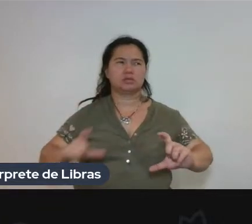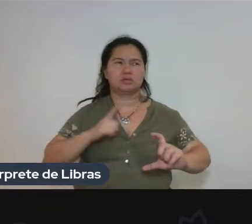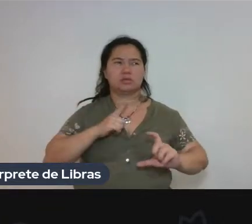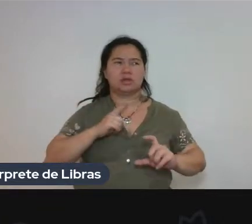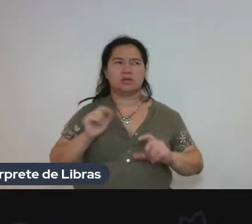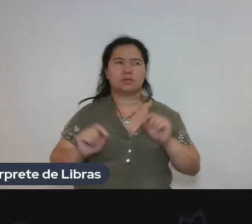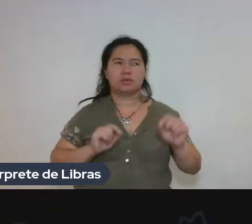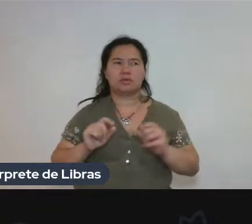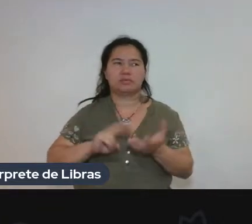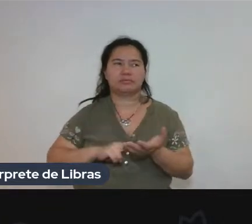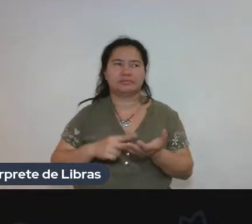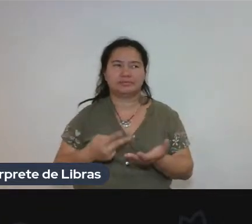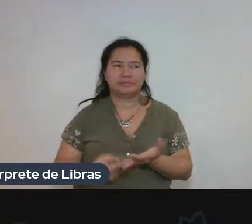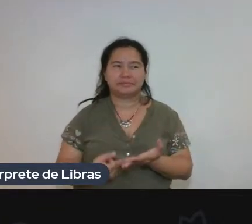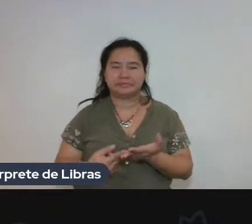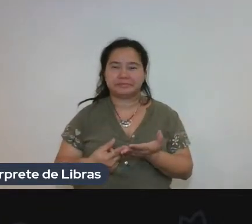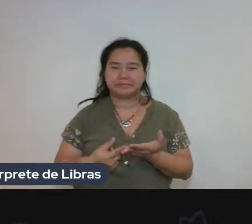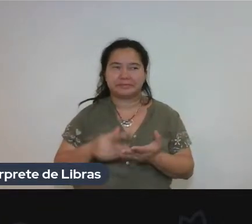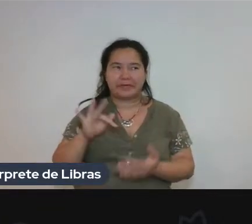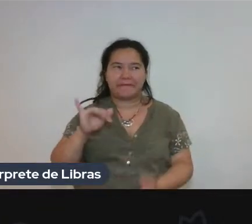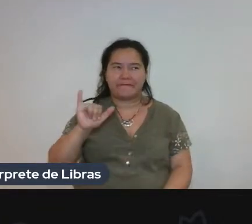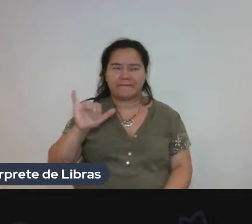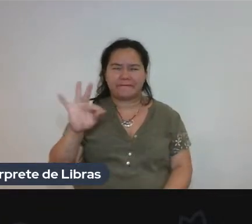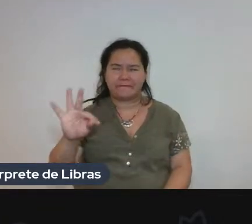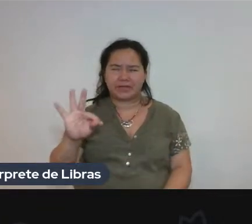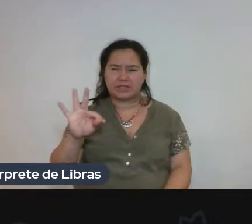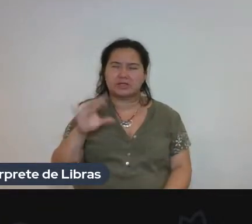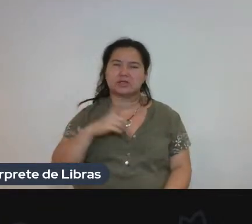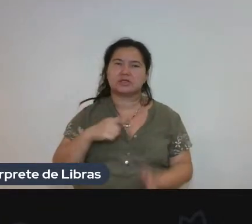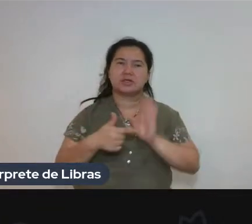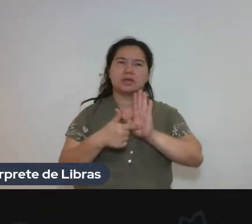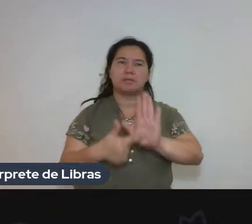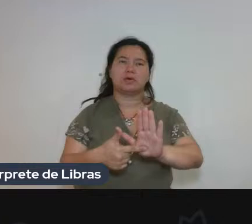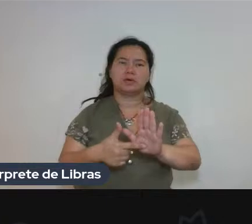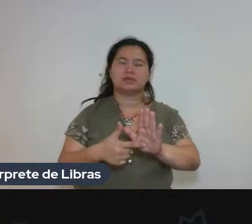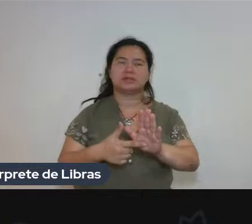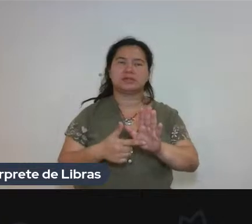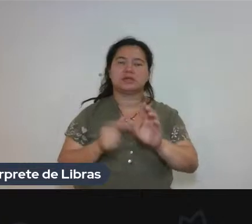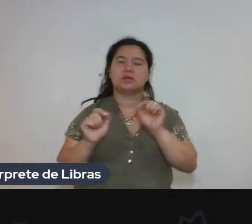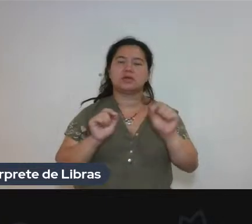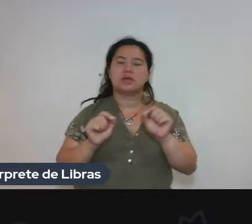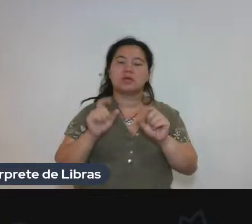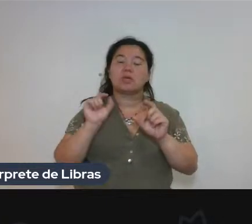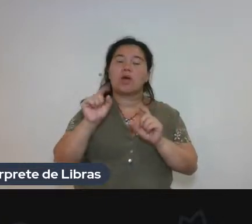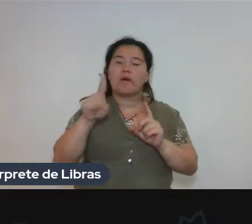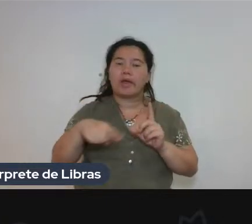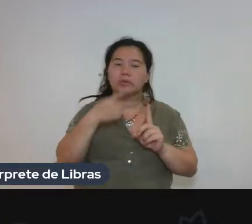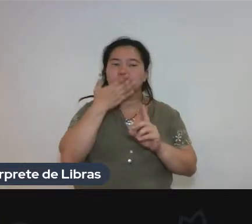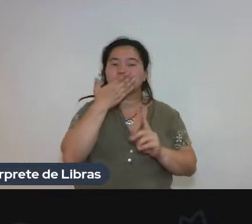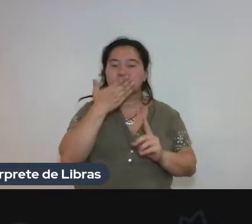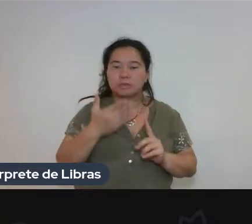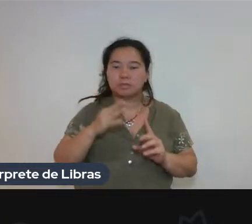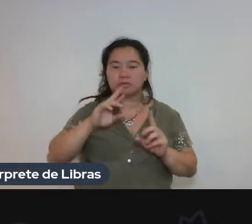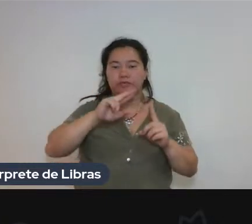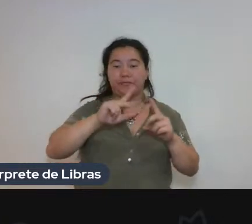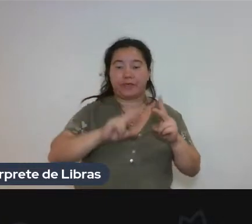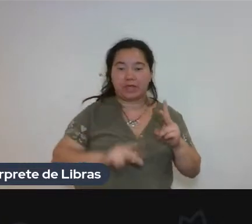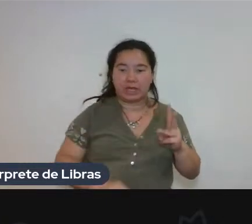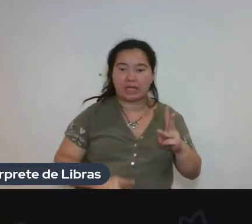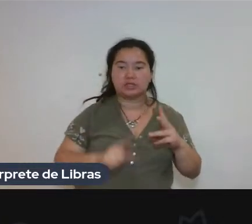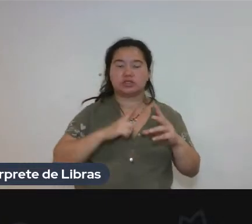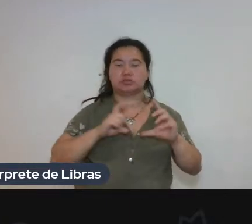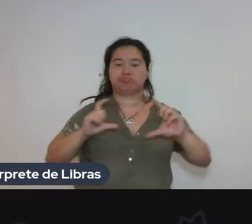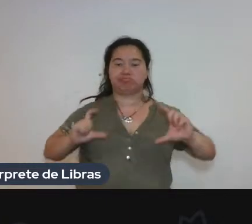que era. E aí ele tem, ele delimita bem claramente a natureza de cada nota, quando elas são linguísticas, quando elas são filosóficas,